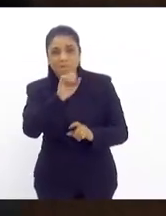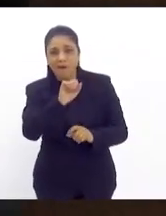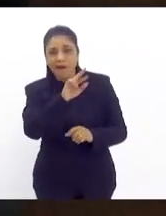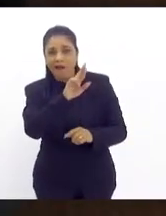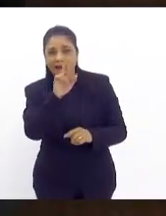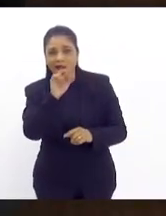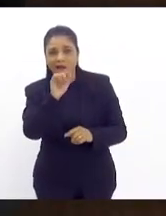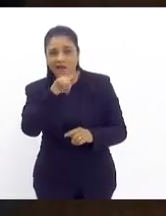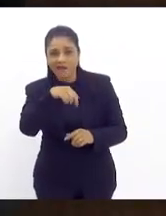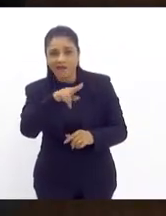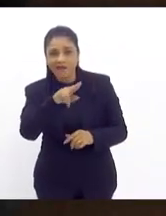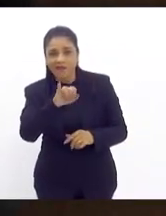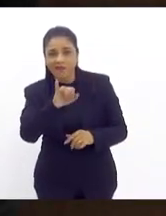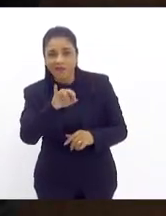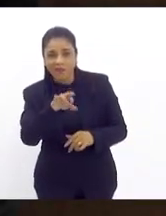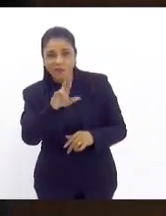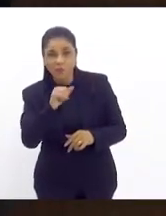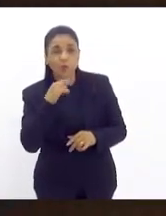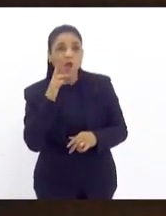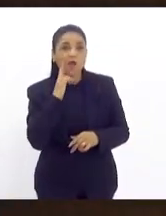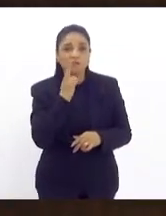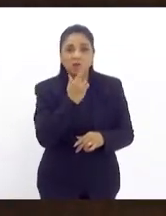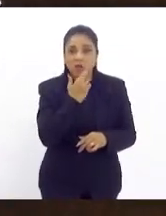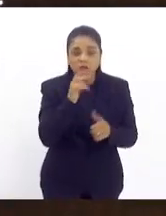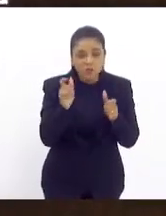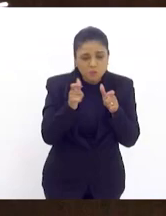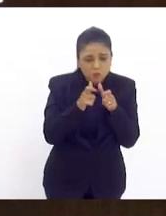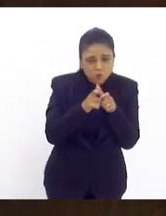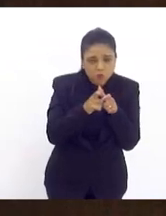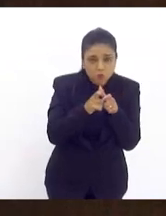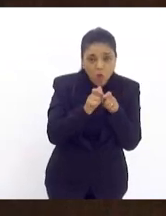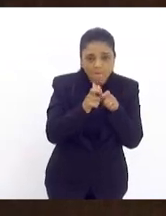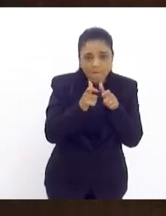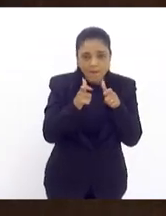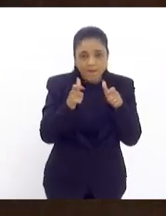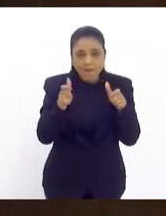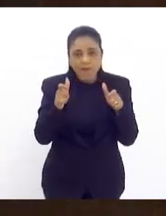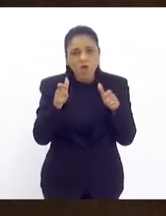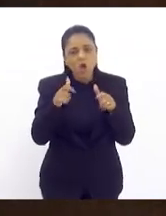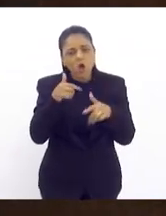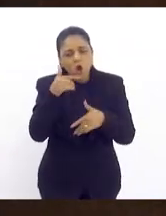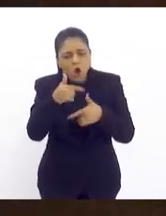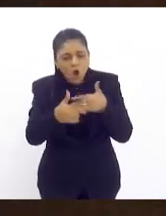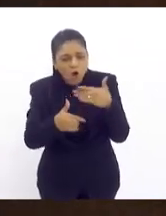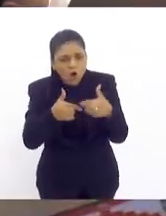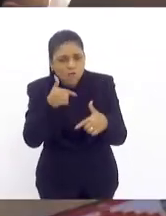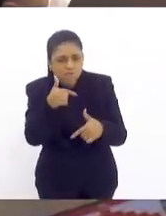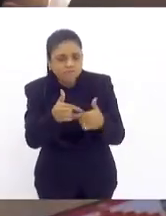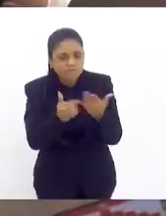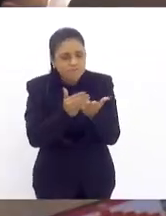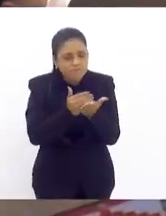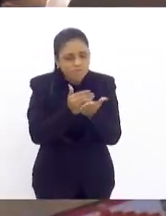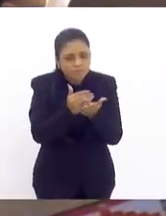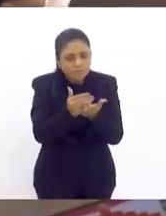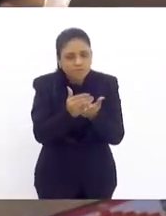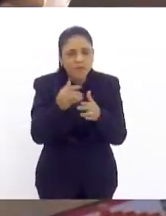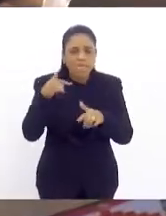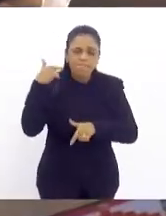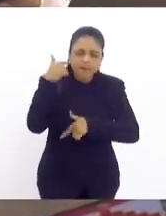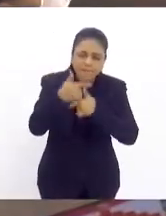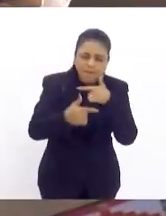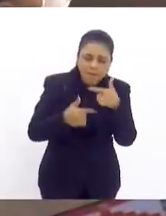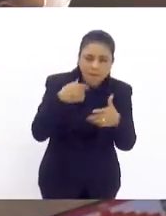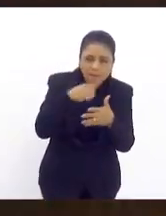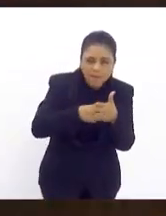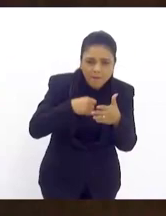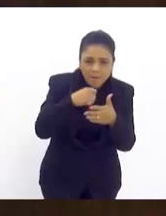restaurantes hoje grandes, que foram tudo bem pequenininho, começaram na lama ali ao redor da tradicional feira